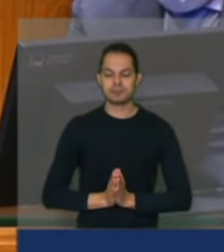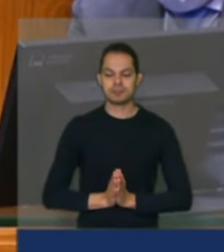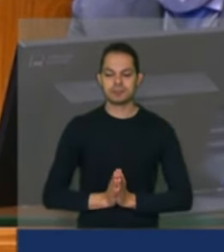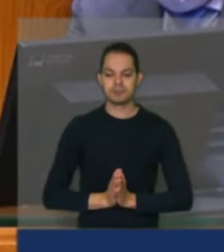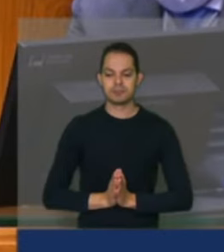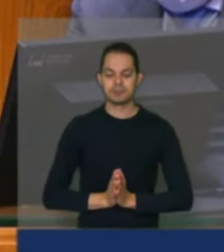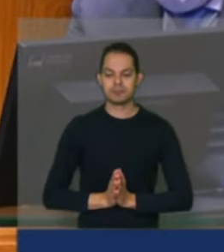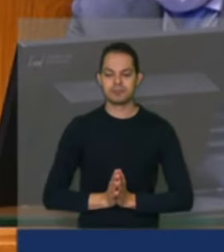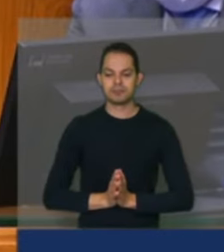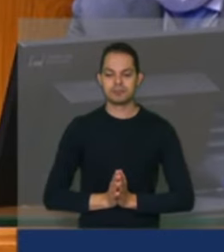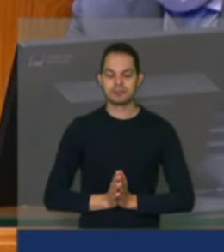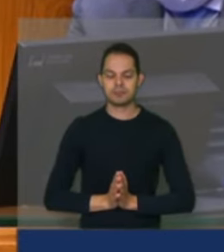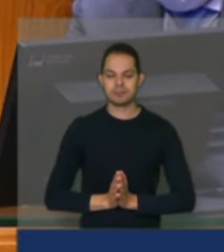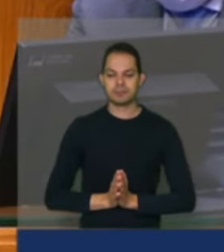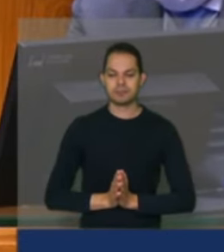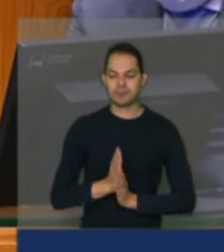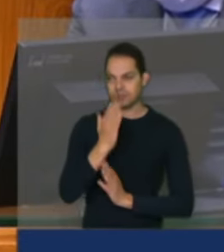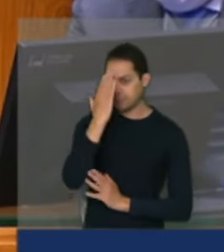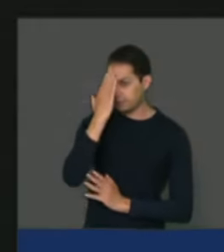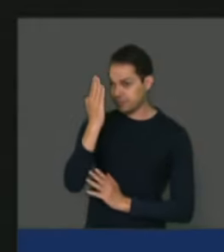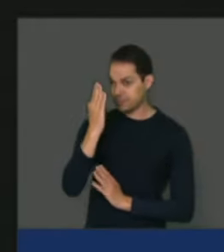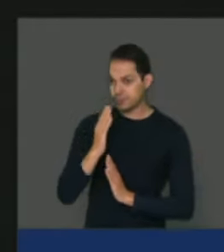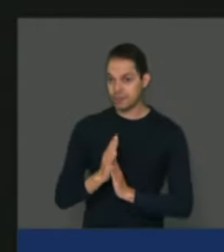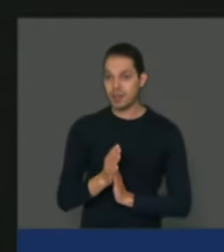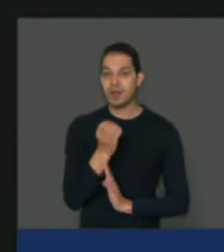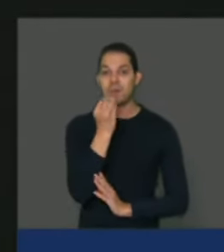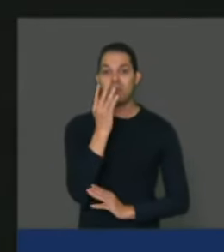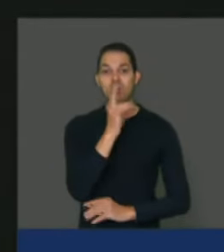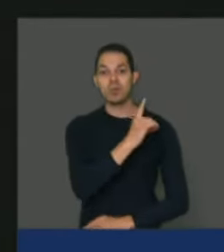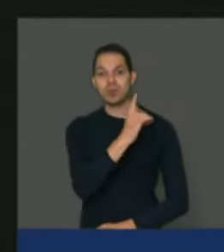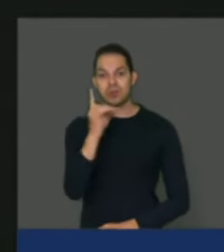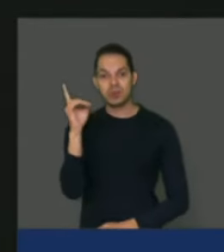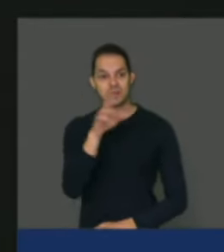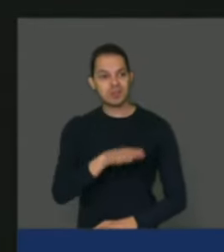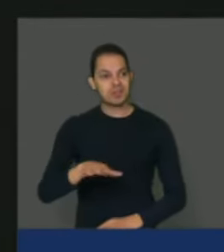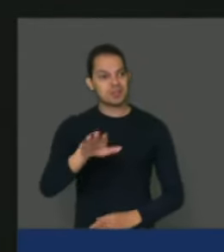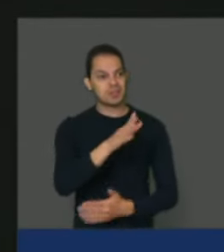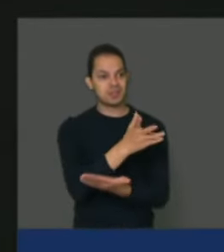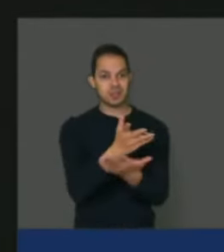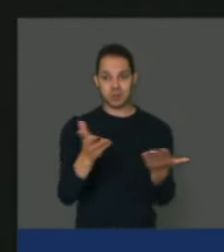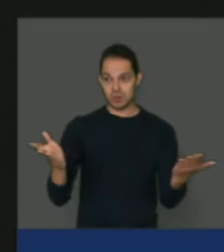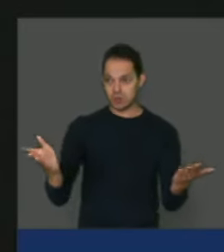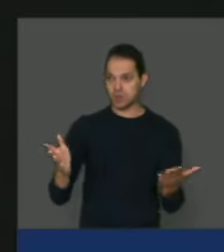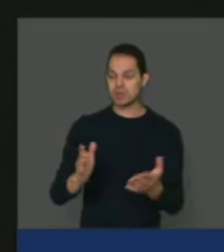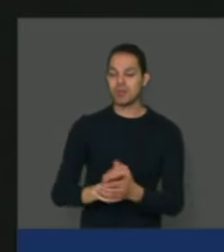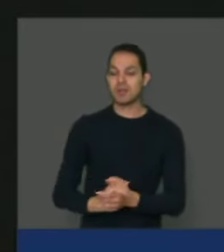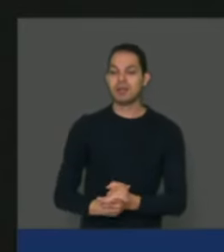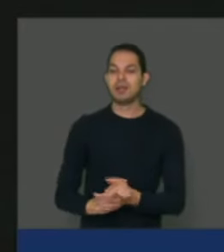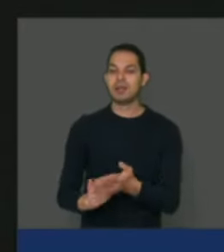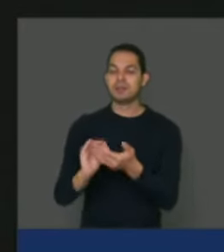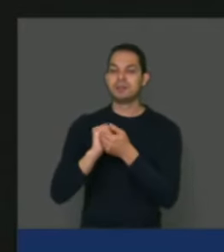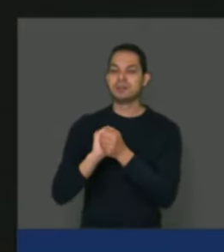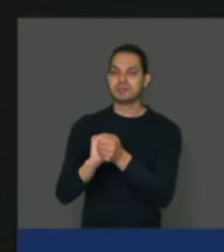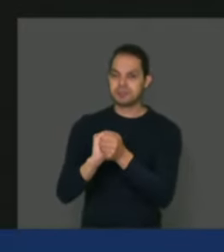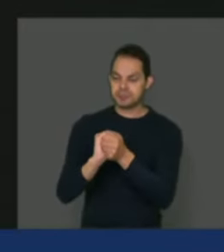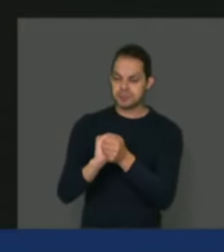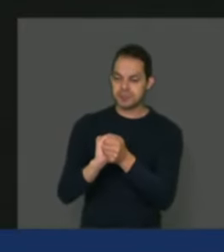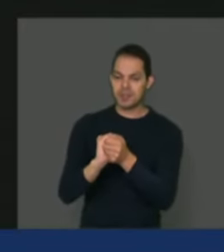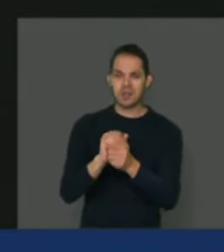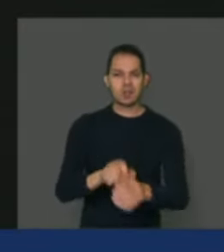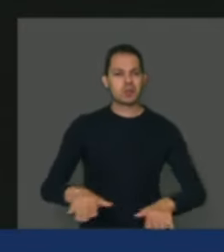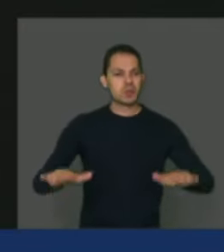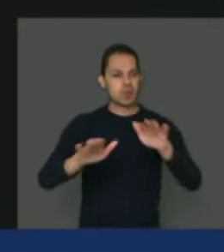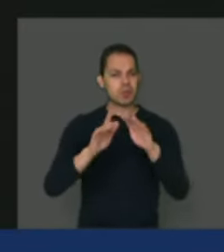Muito obrigado. Bom dia a todos e a todas. Queria saudar a todos os